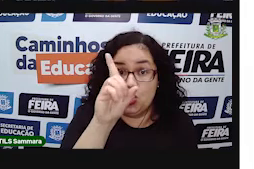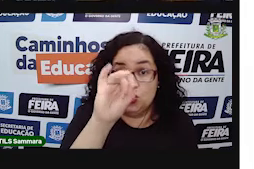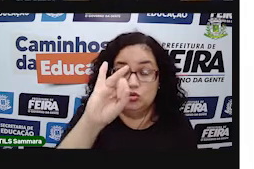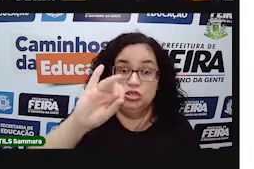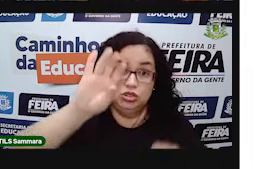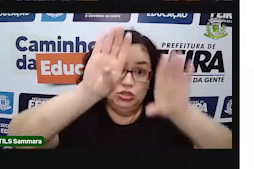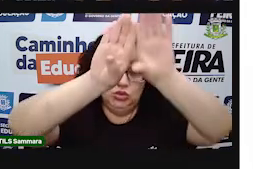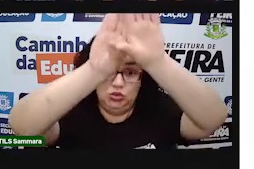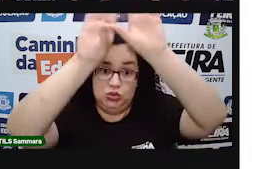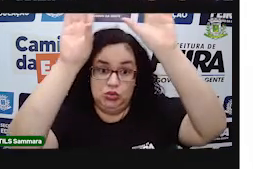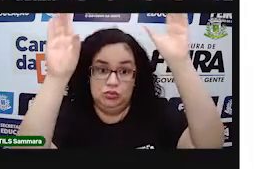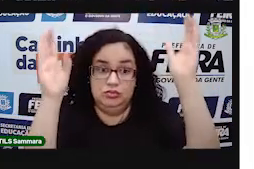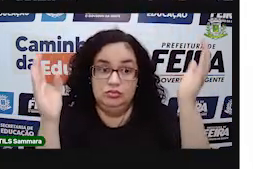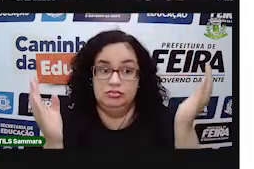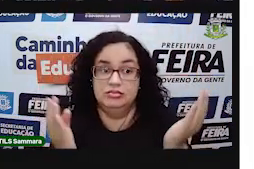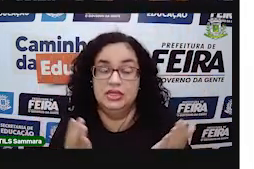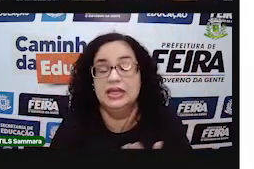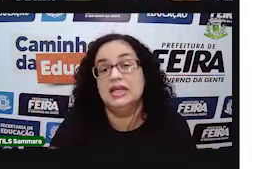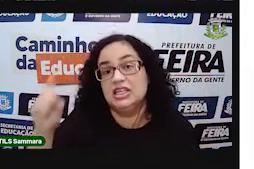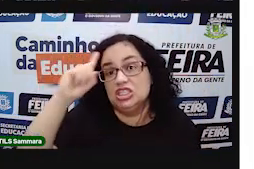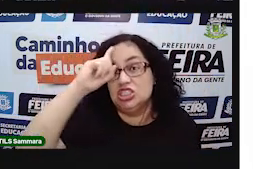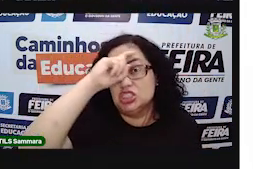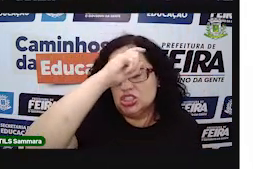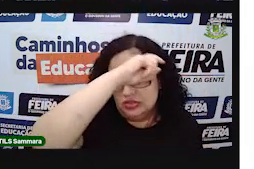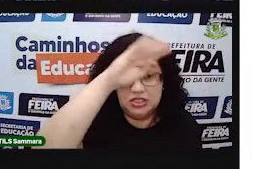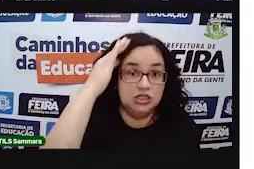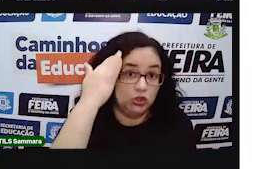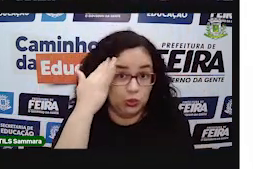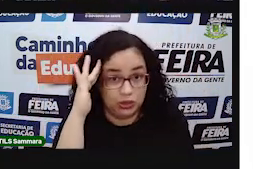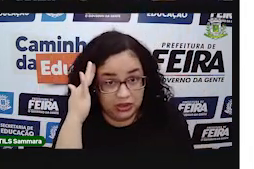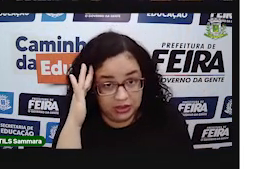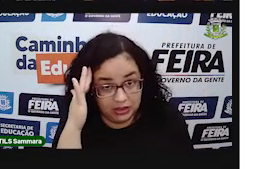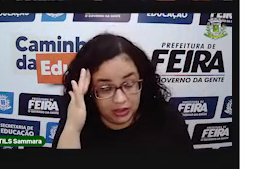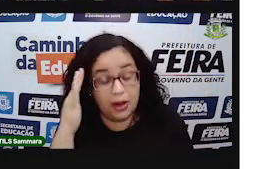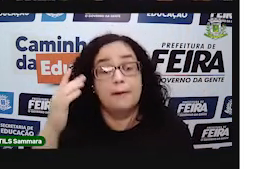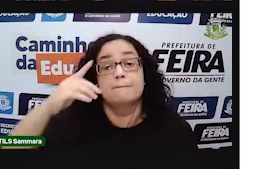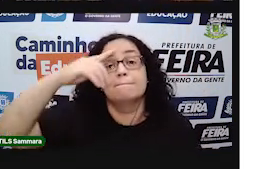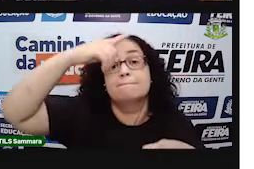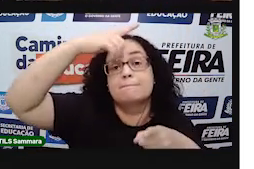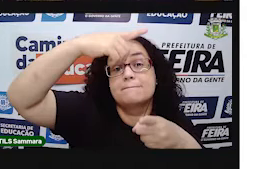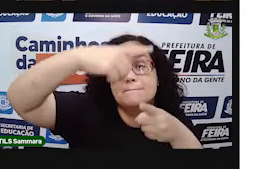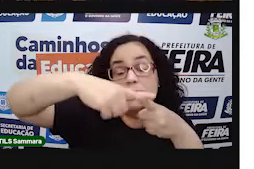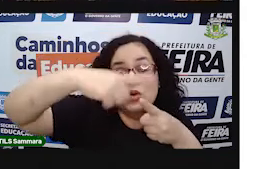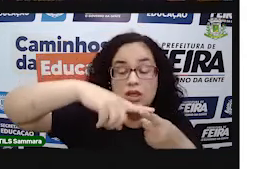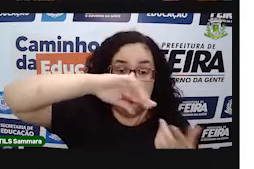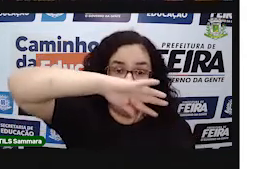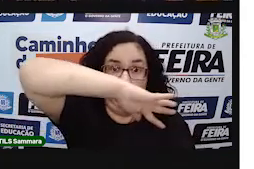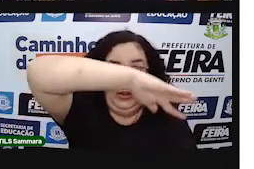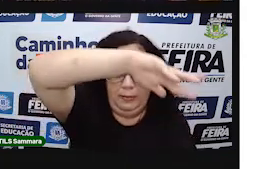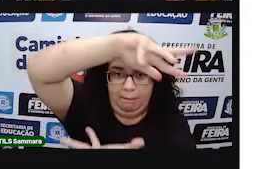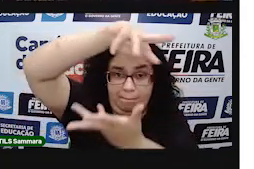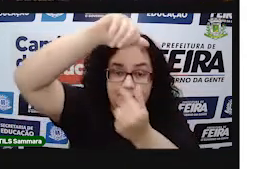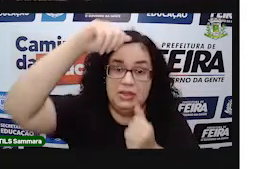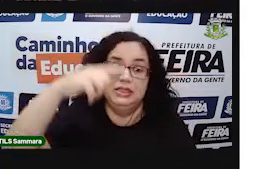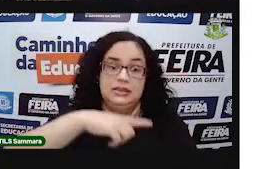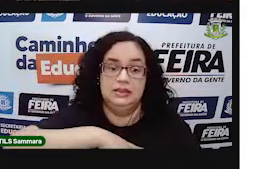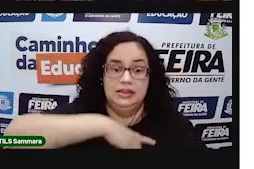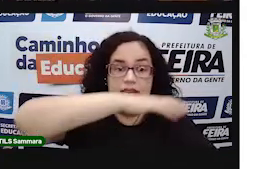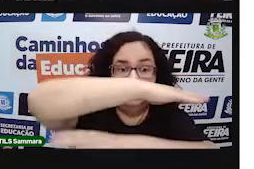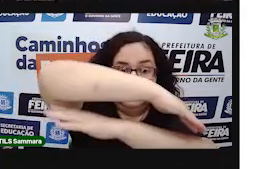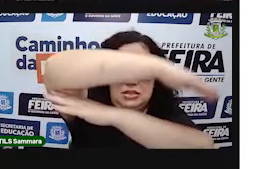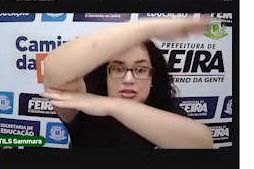formato muito complexo, muito difícil de entender. Porque no planeta Terra, nós temos as